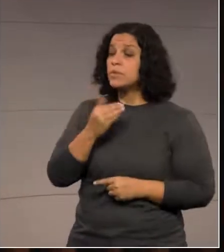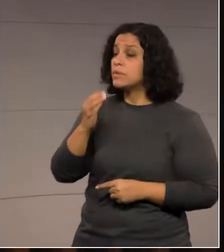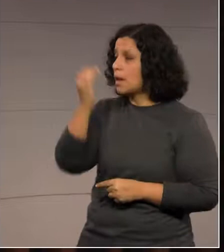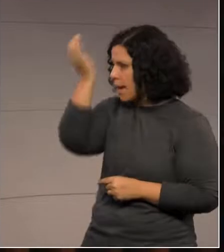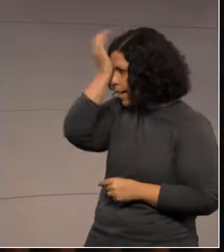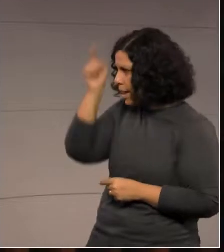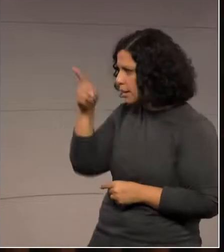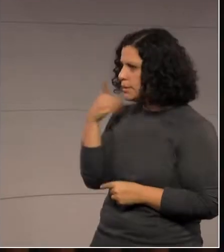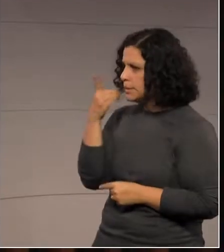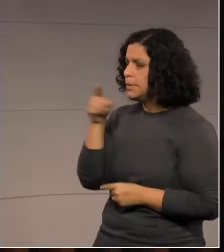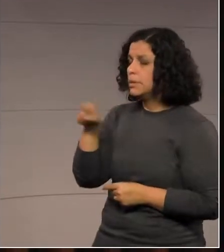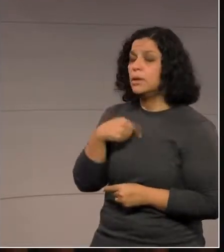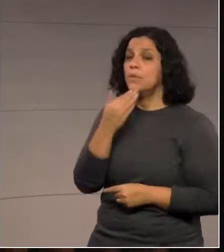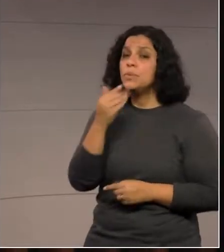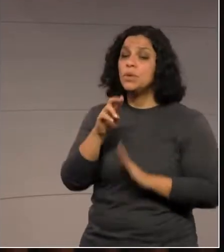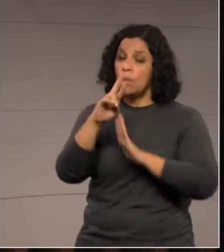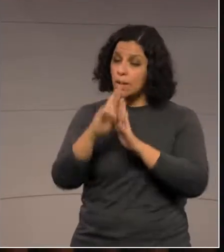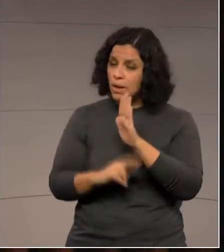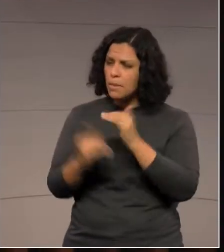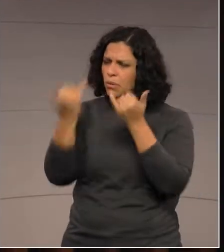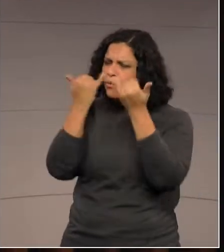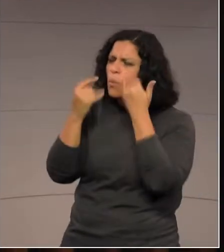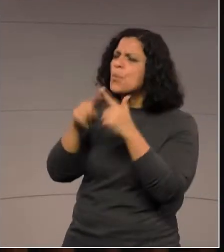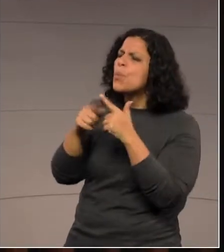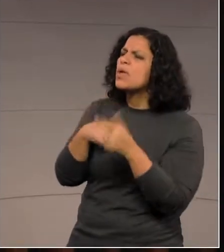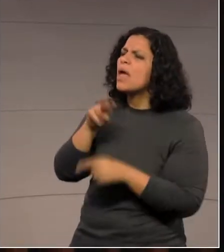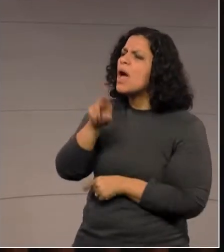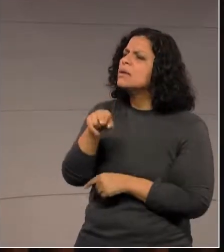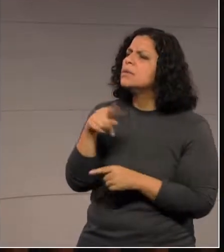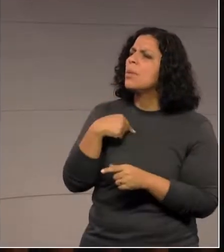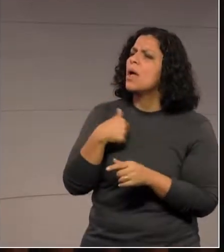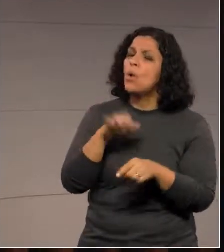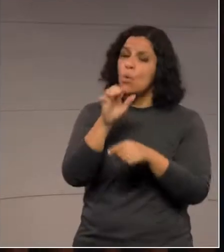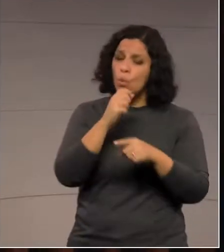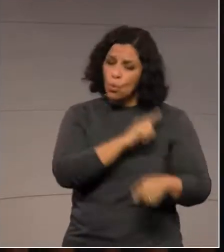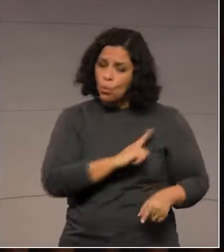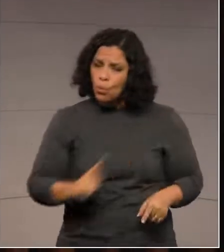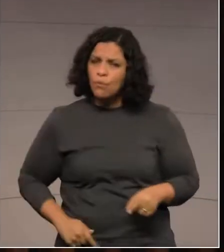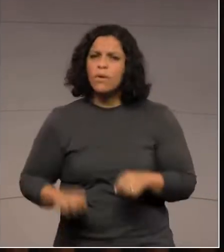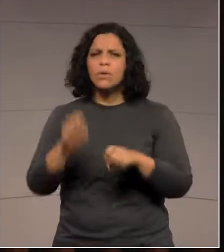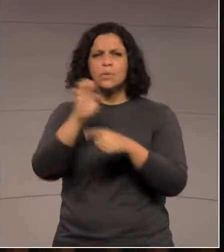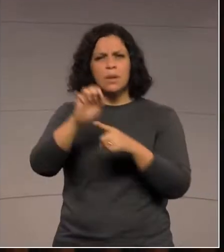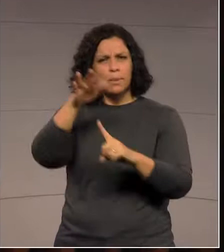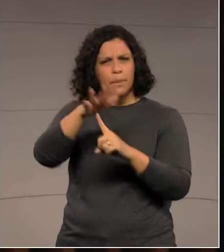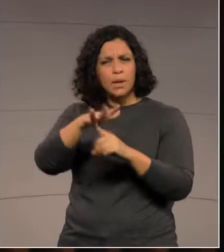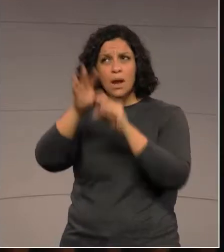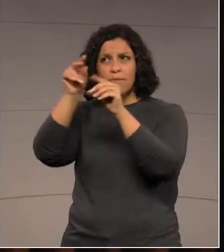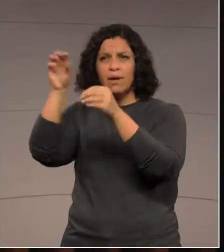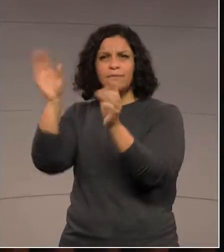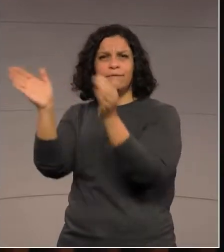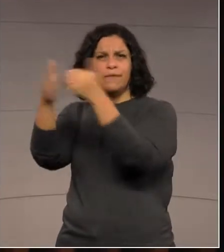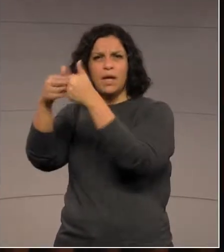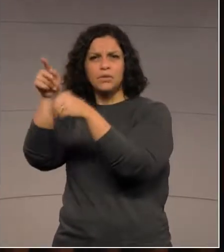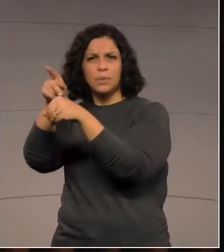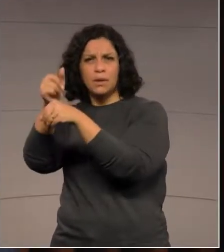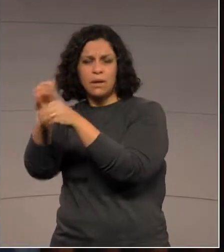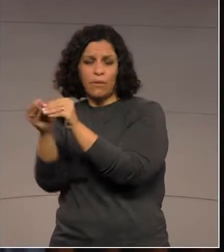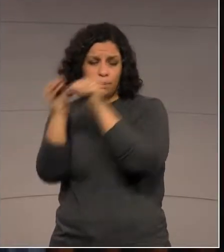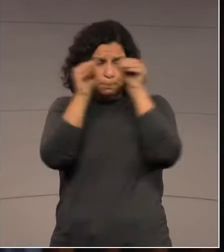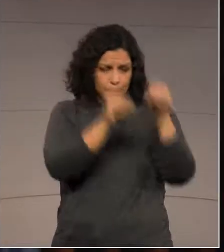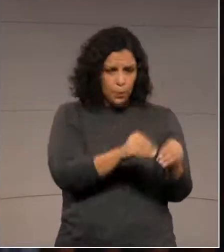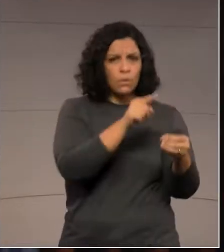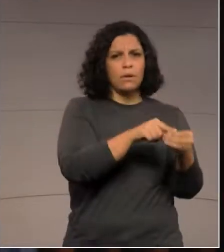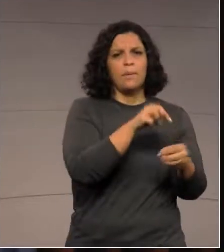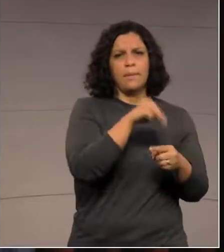requerimento, um pedido de informações aqui, quero entender as razões pelas quais o governo está fazendo essa mudança, se, de fato, essa motivação vai